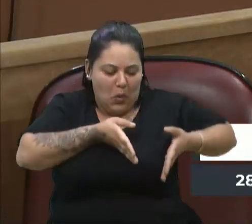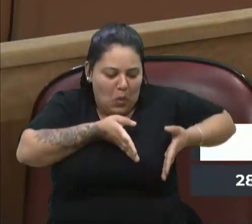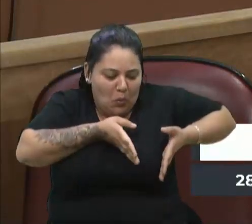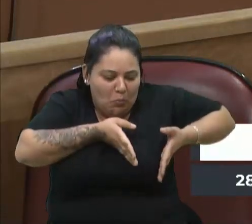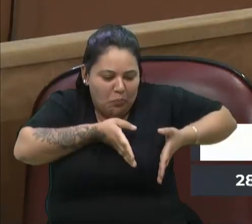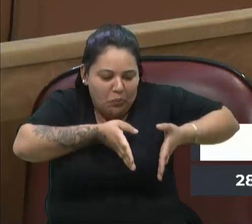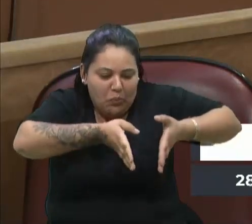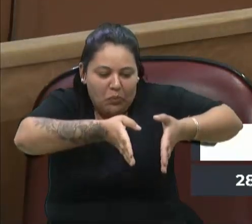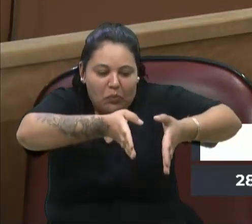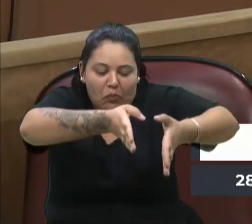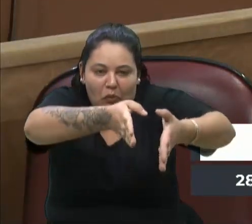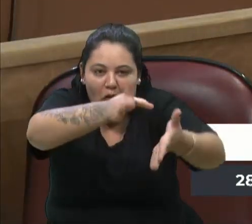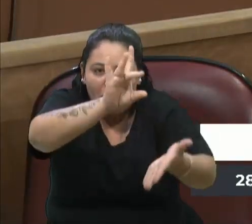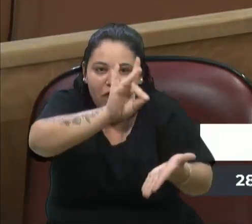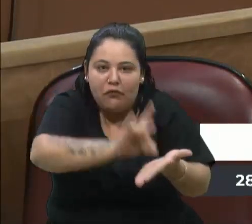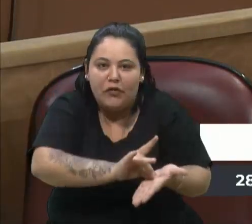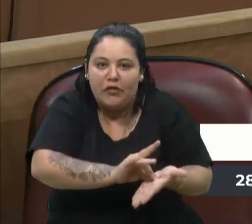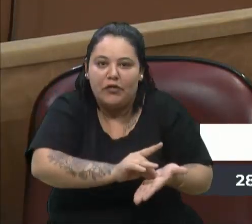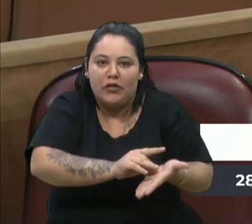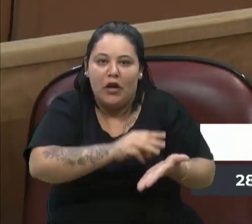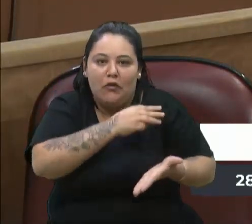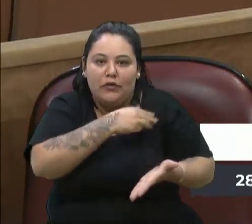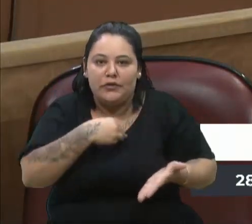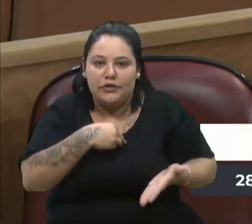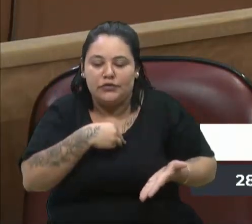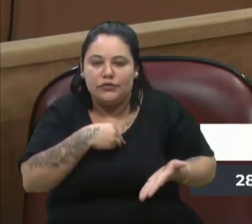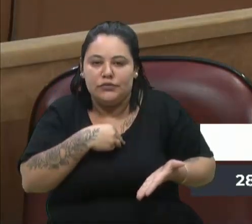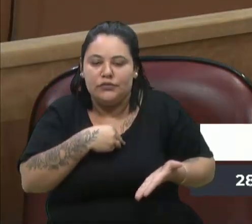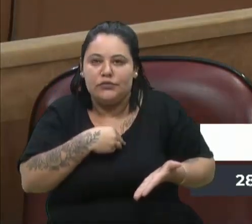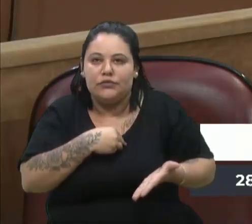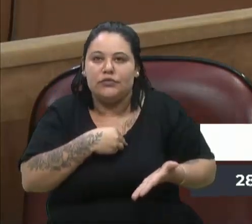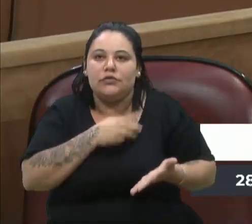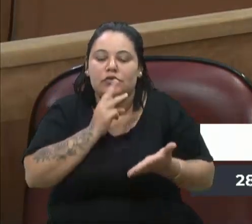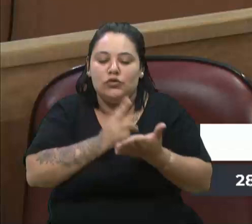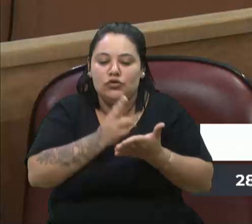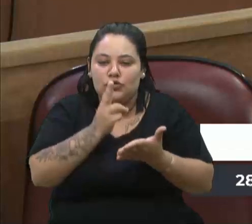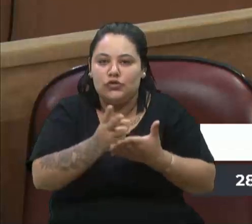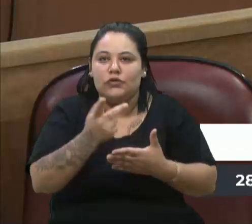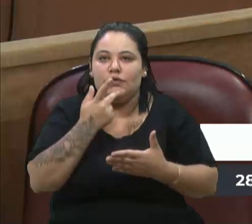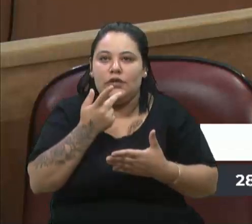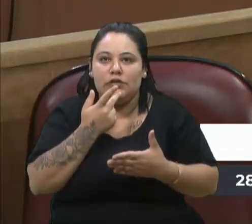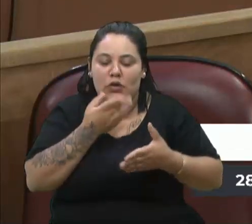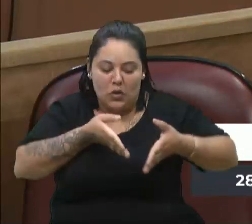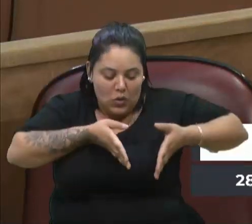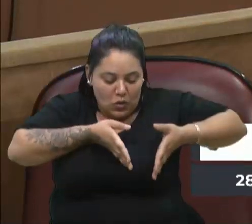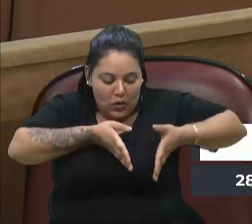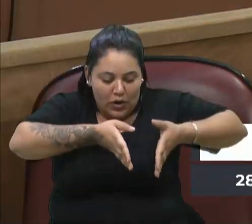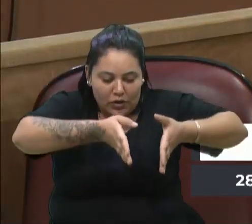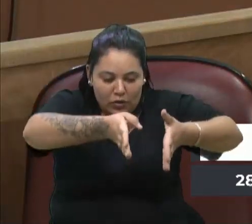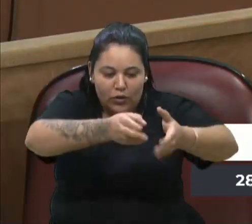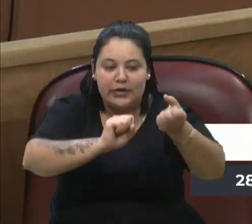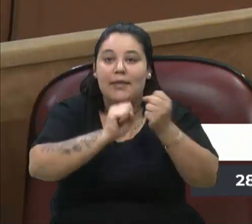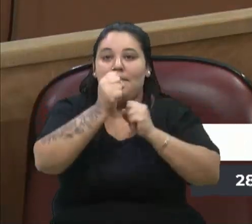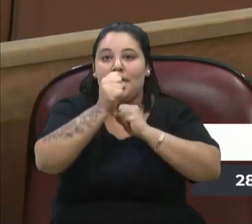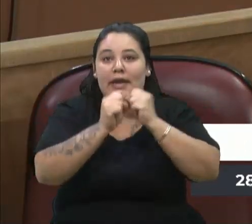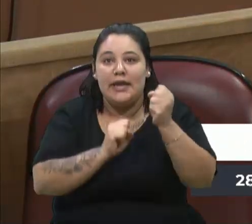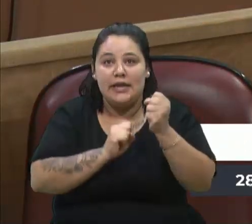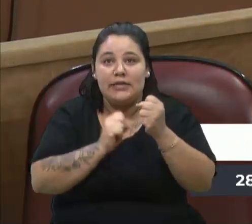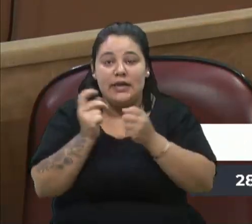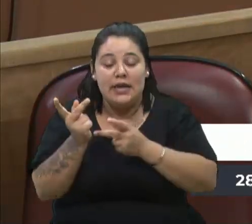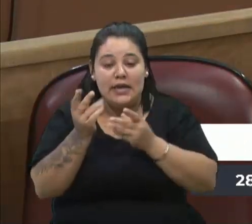Eu canso e continuo falando, muito agora saiu, o corredor da empresa que presta serviço